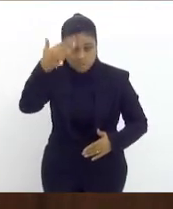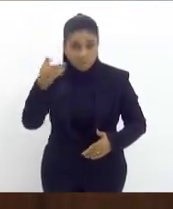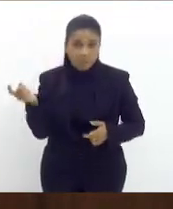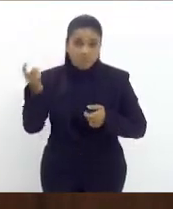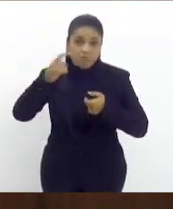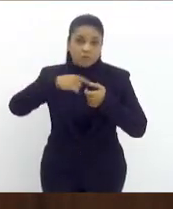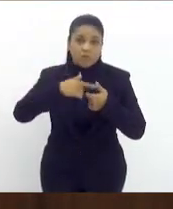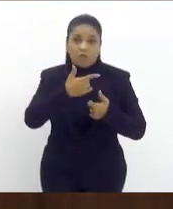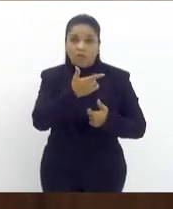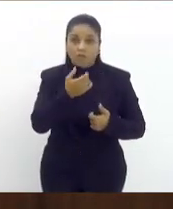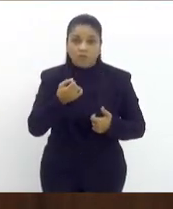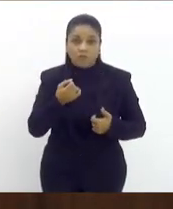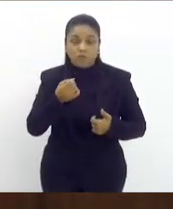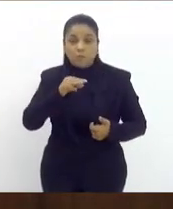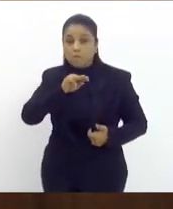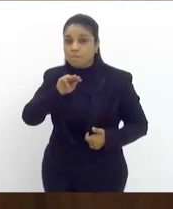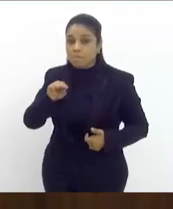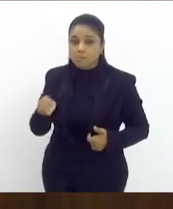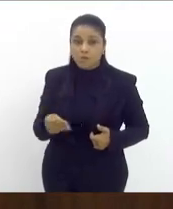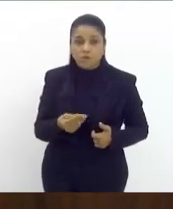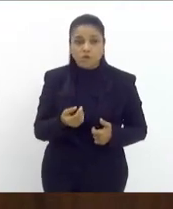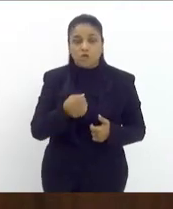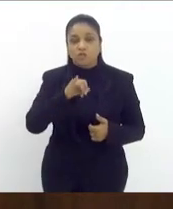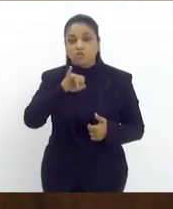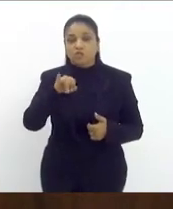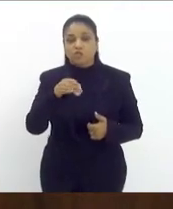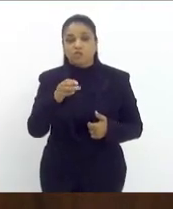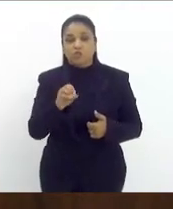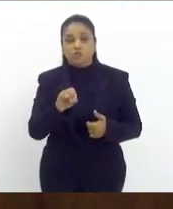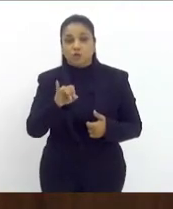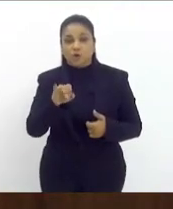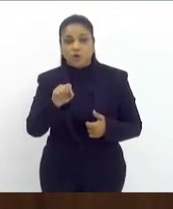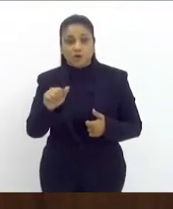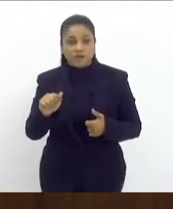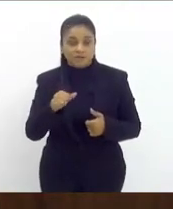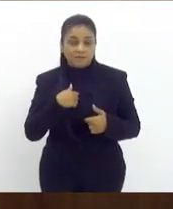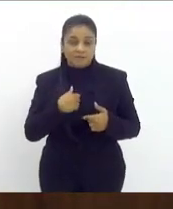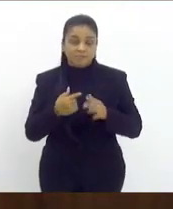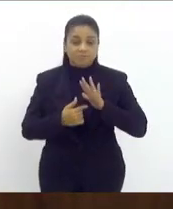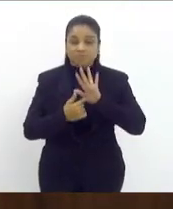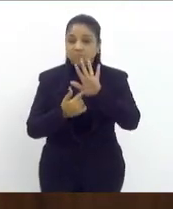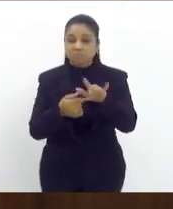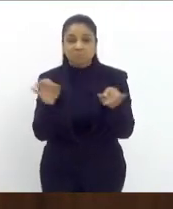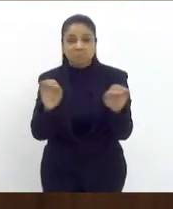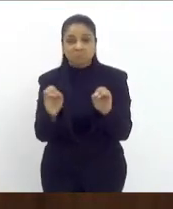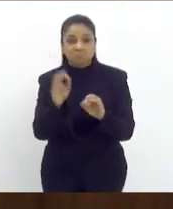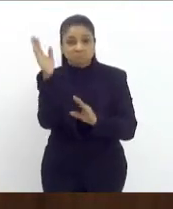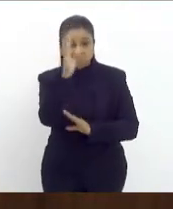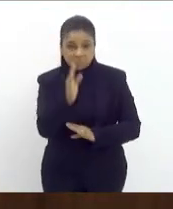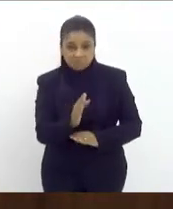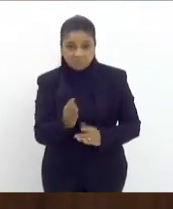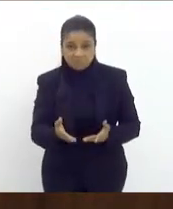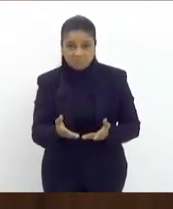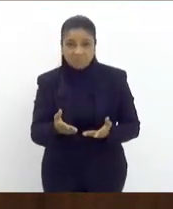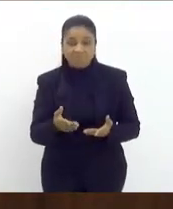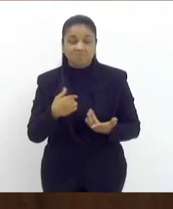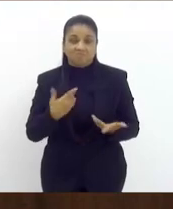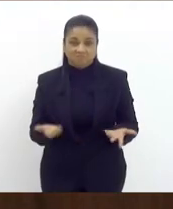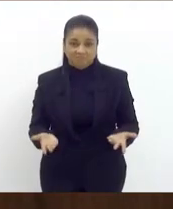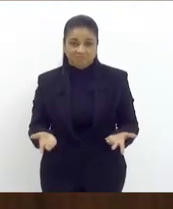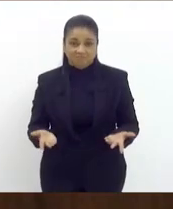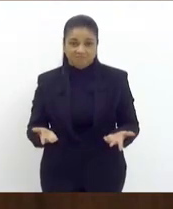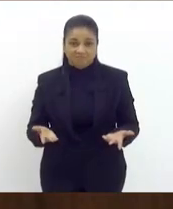declarar para o povo brasileiro é enriquecer de forma ilícita porque ocupa um cargo público como fez a família Bolsonaro